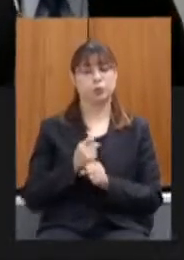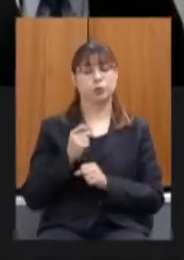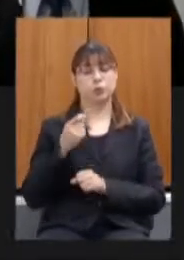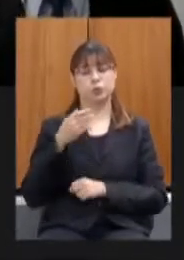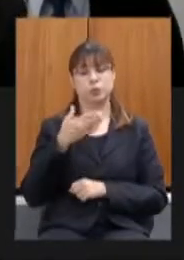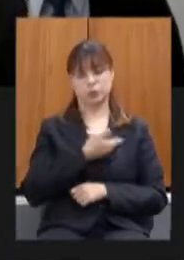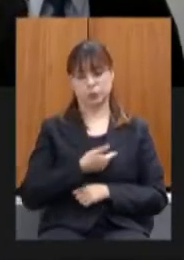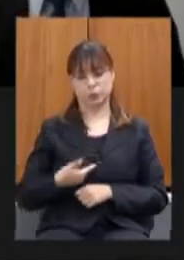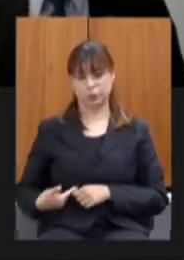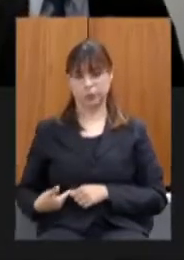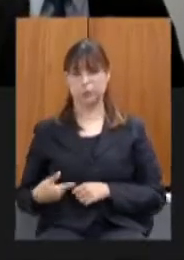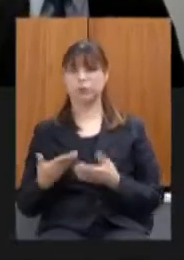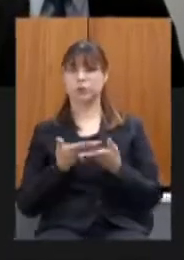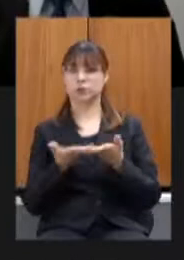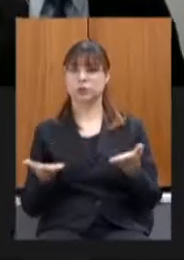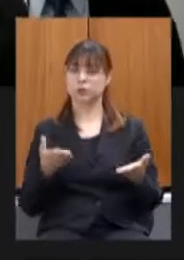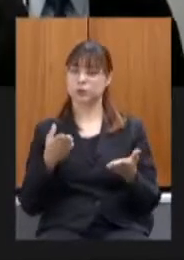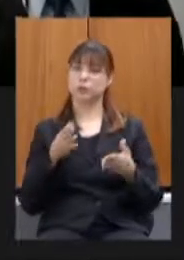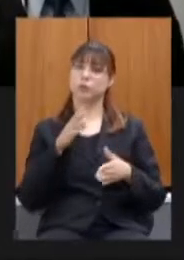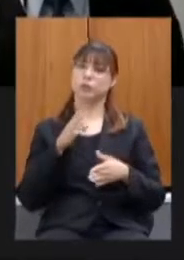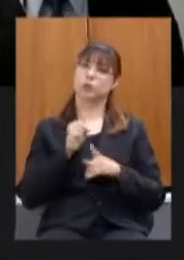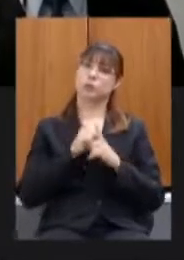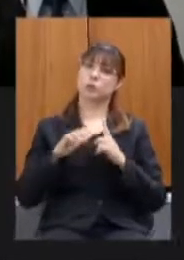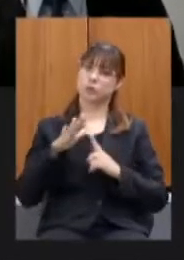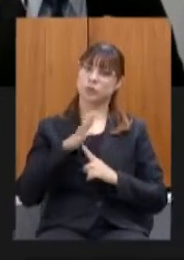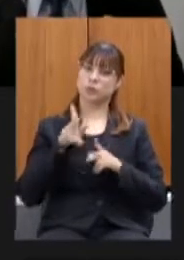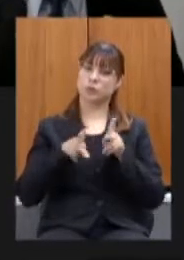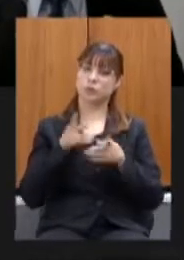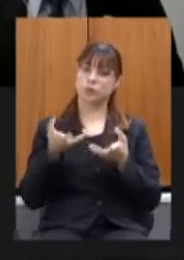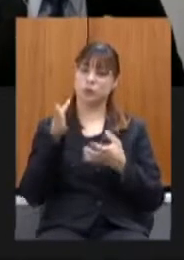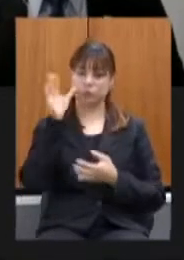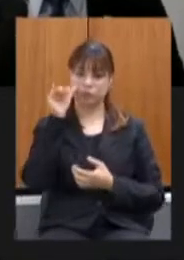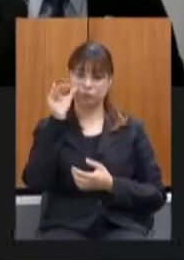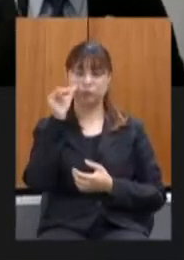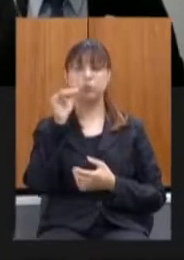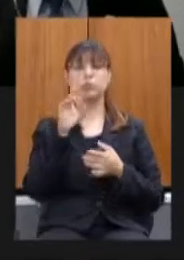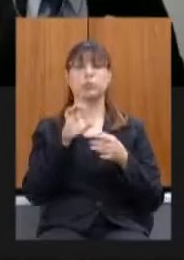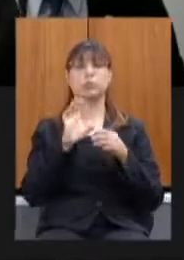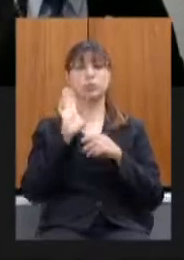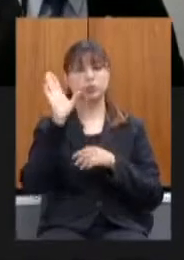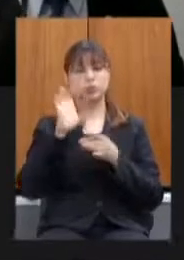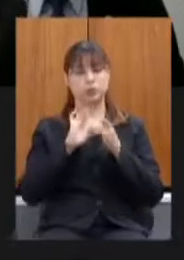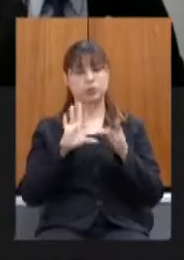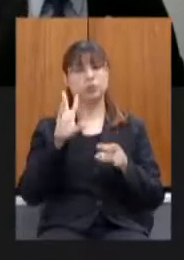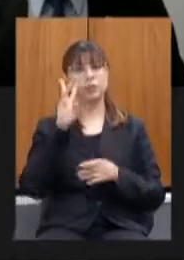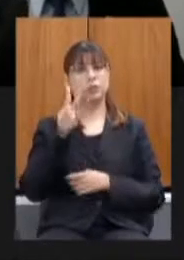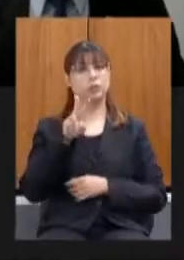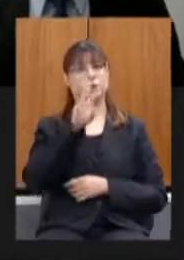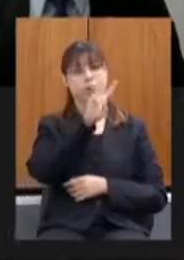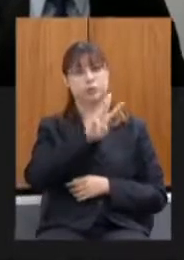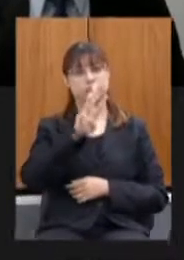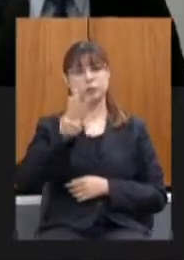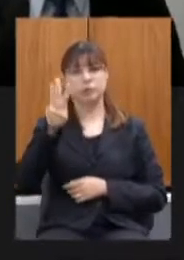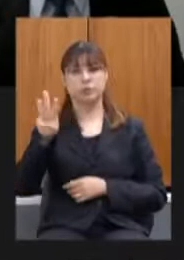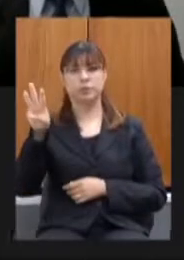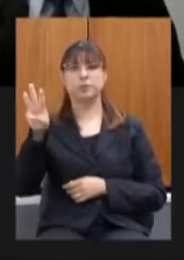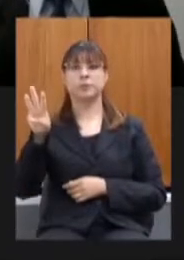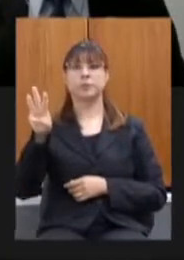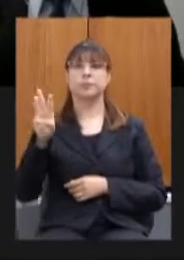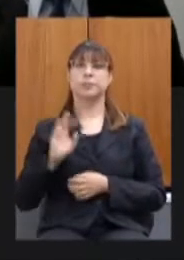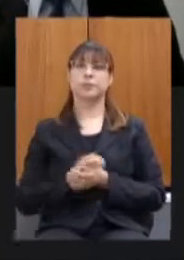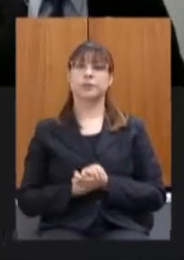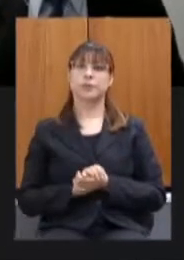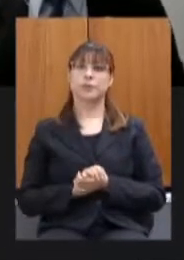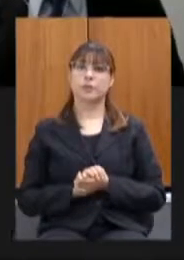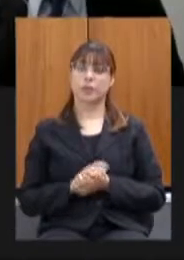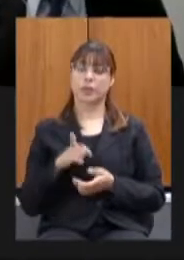toda a população a sociedade que desejar ela tem acesso a esses portais ele traz a o e